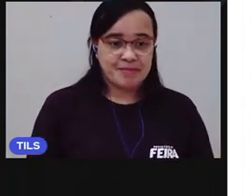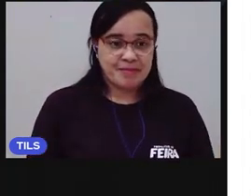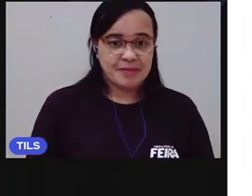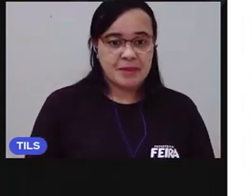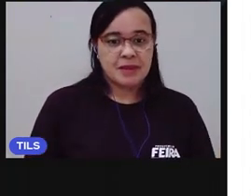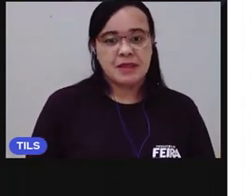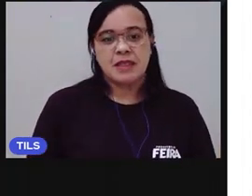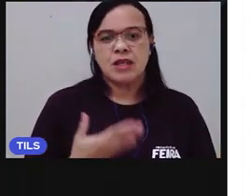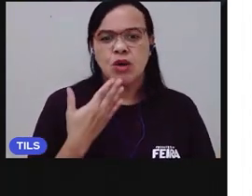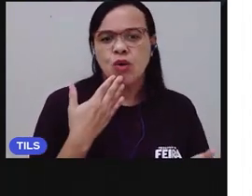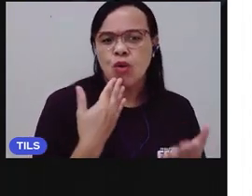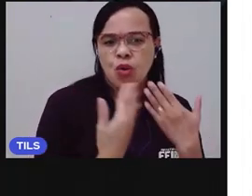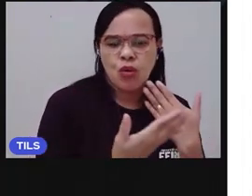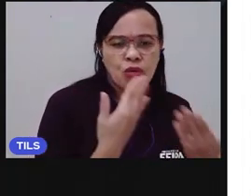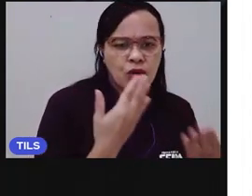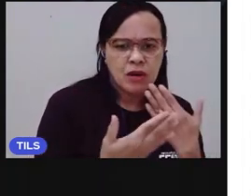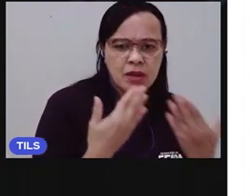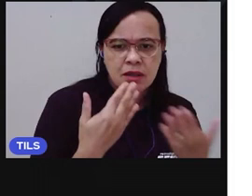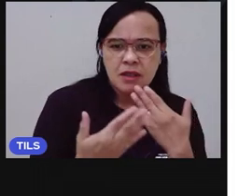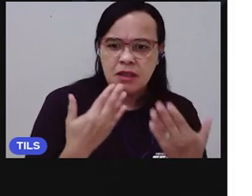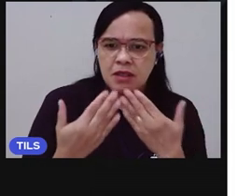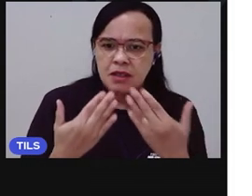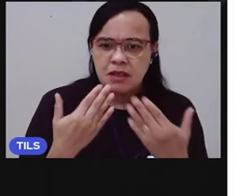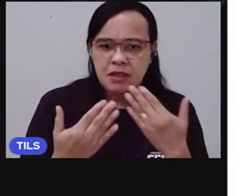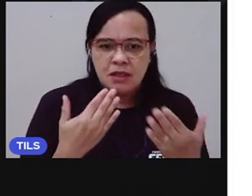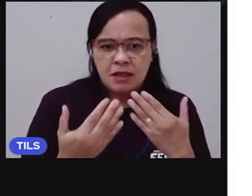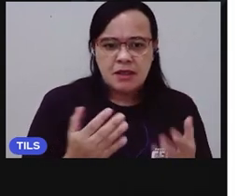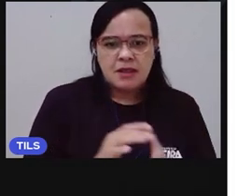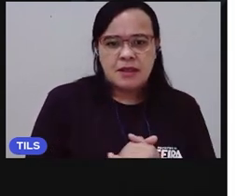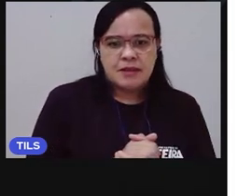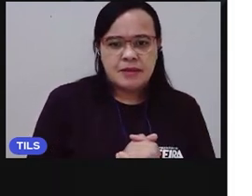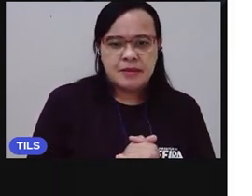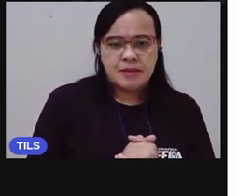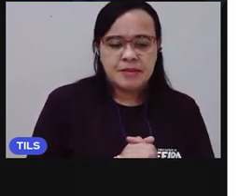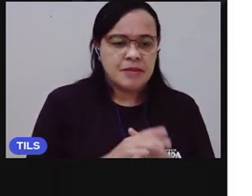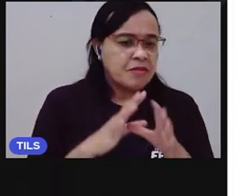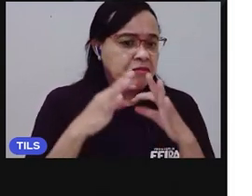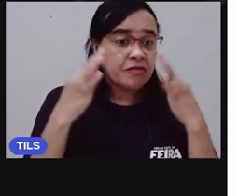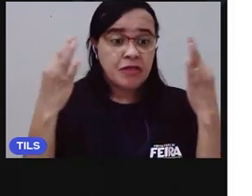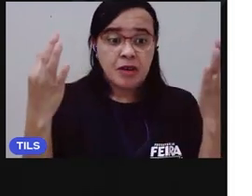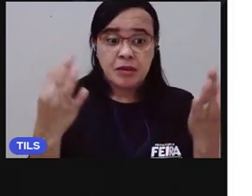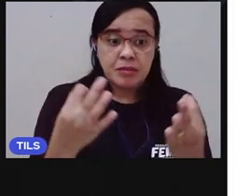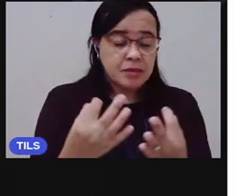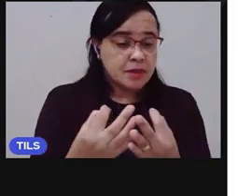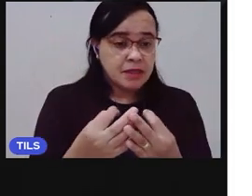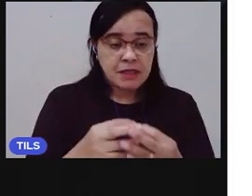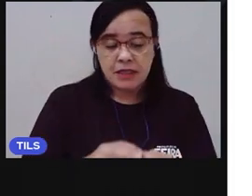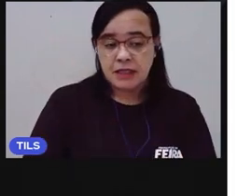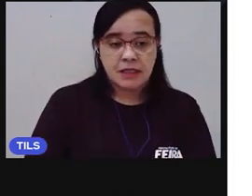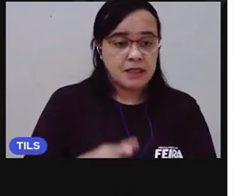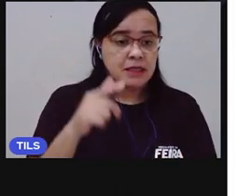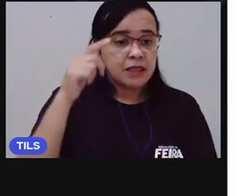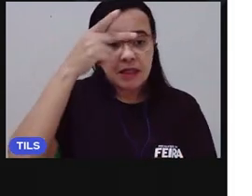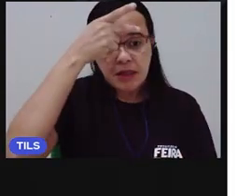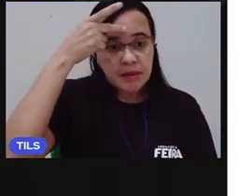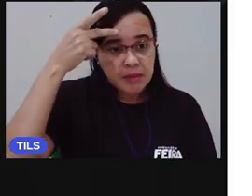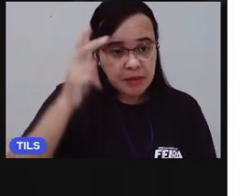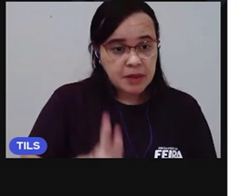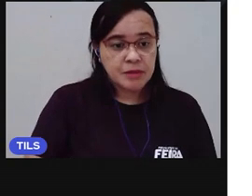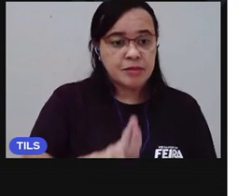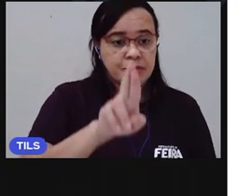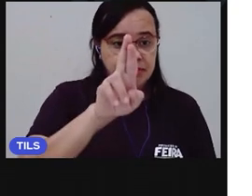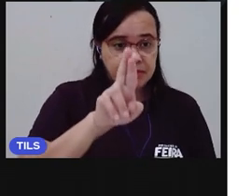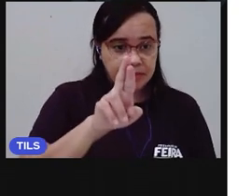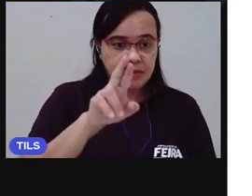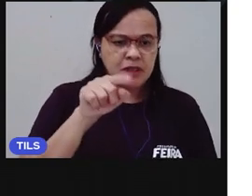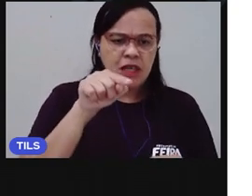conversar com algum familiar ou algum responsável cheia com você. Você vai conversar sobre